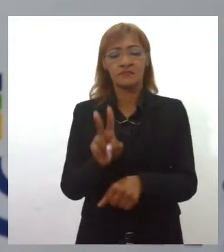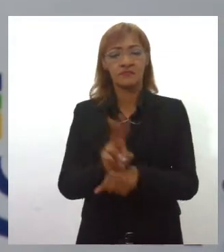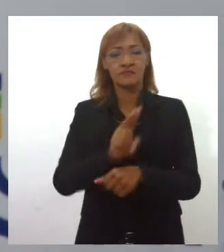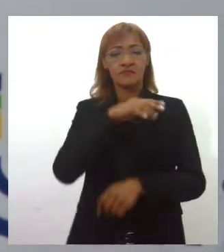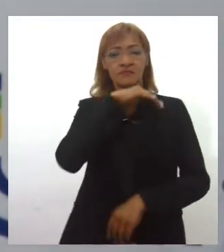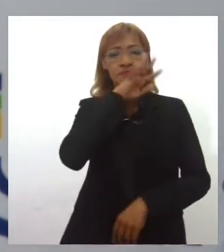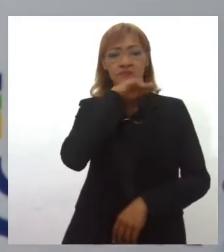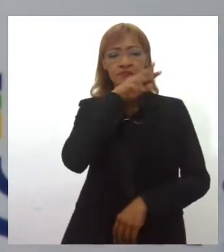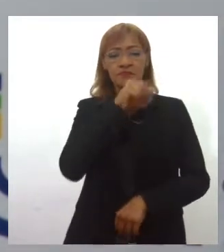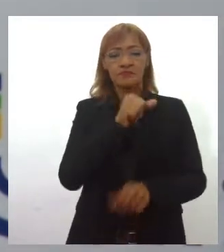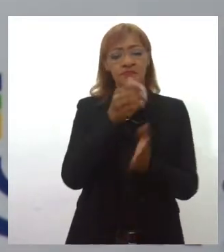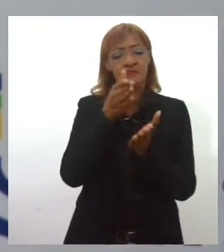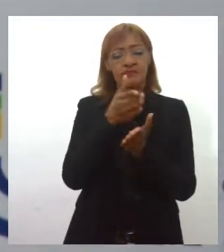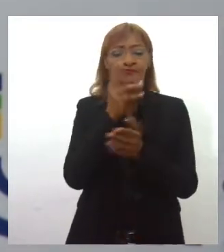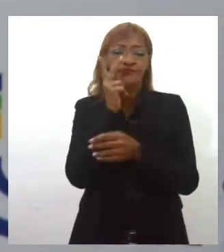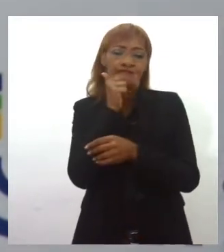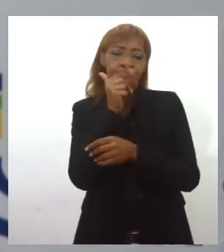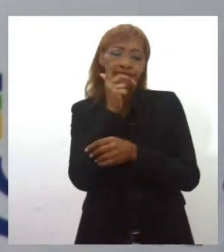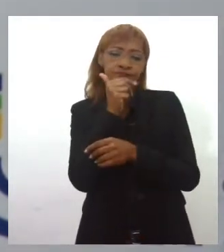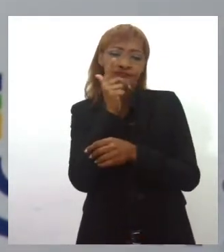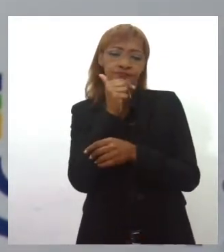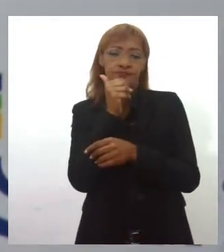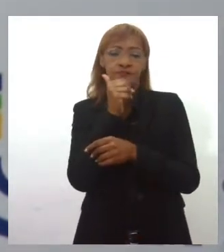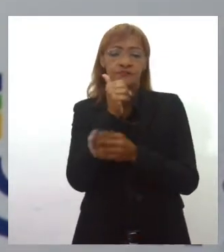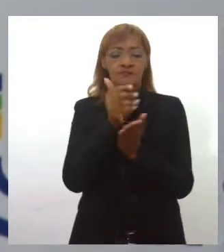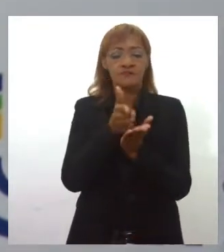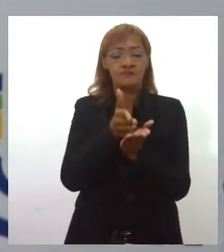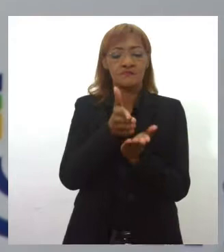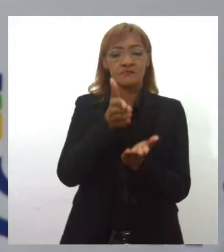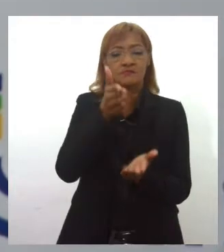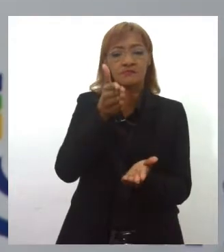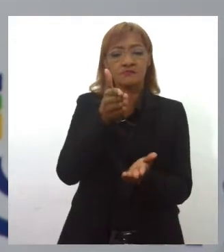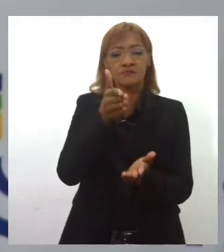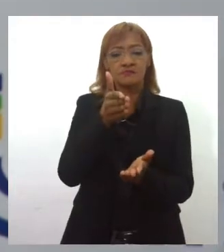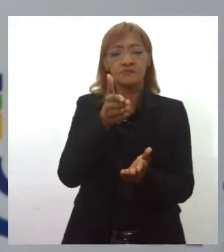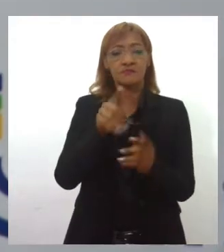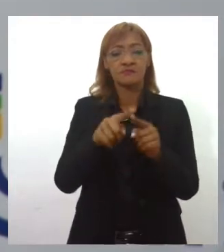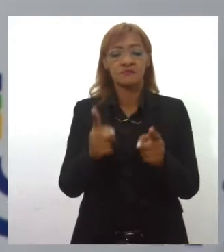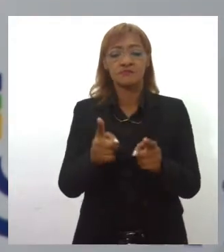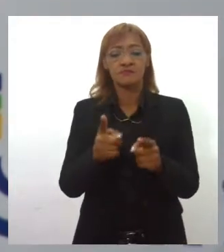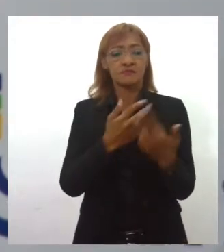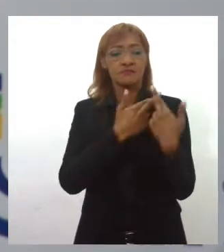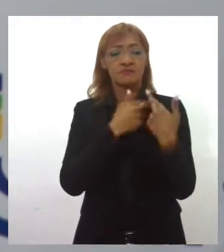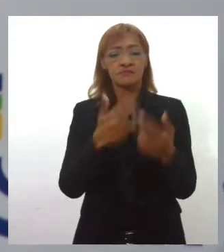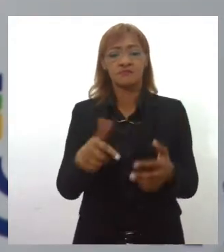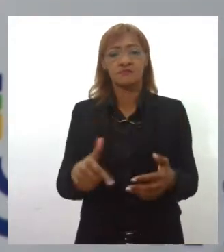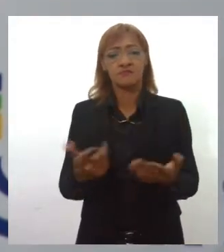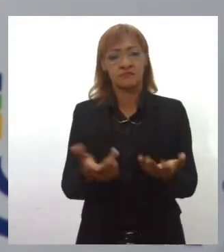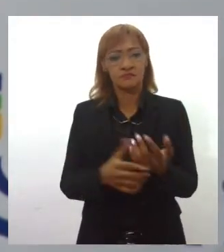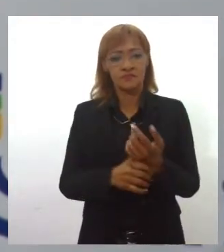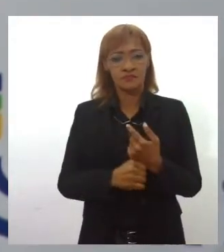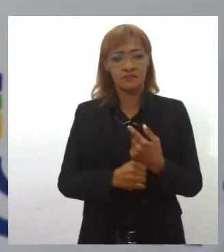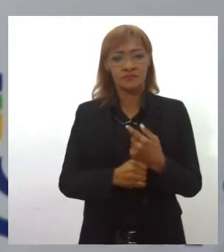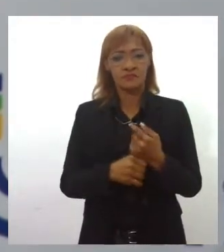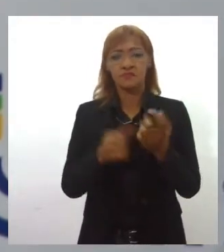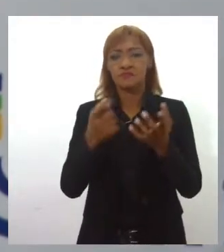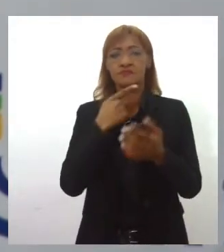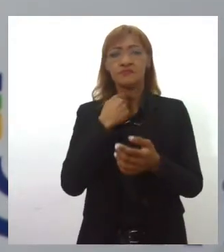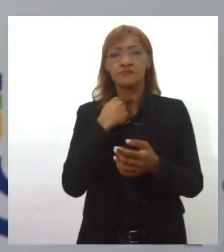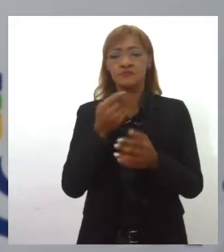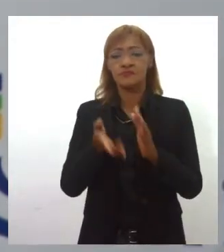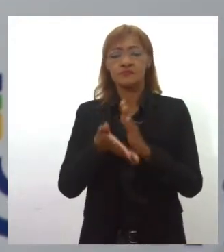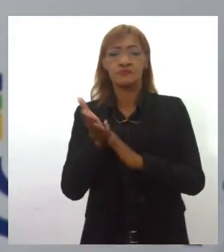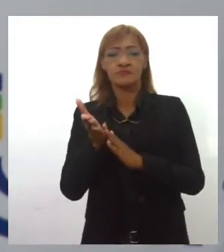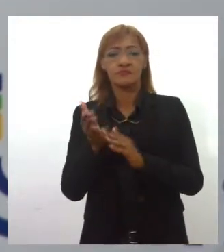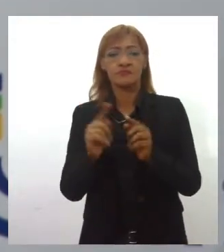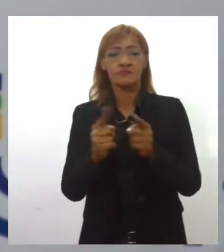pequenininho porque acha bonitinho, cresce, não tem responsabilidade e na primeira situação que se vê de querer viajar e não ter com